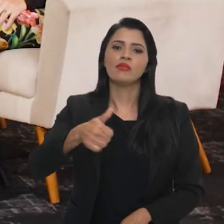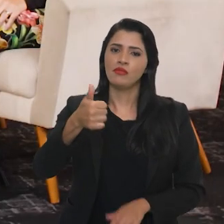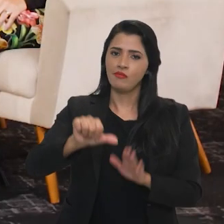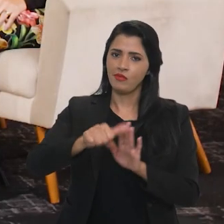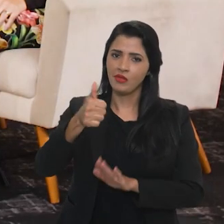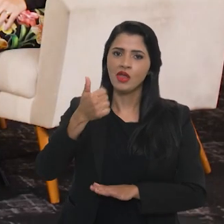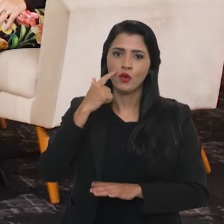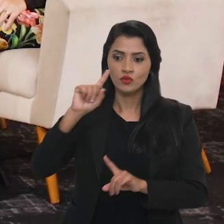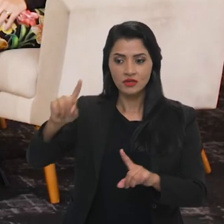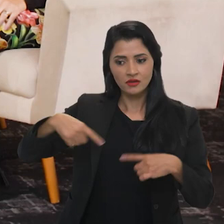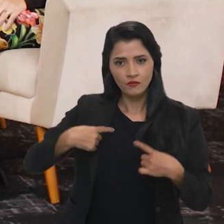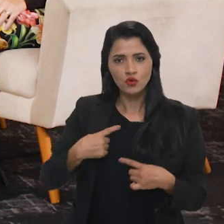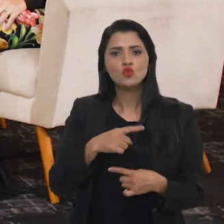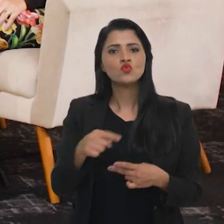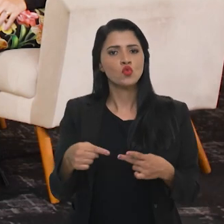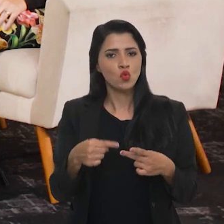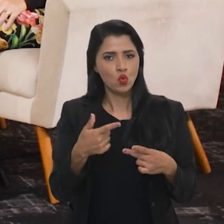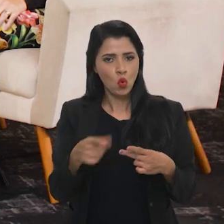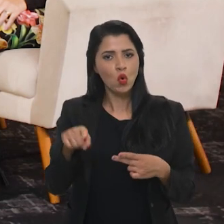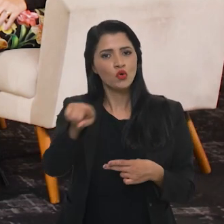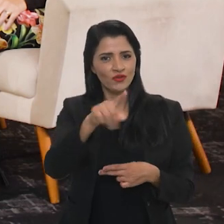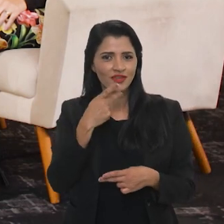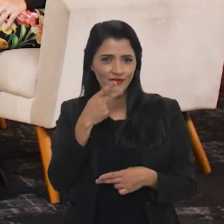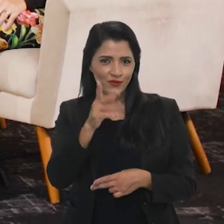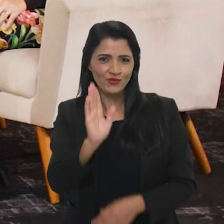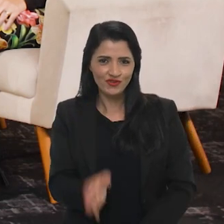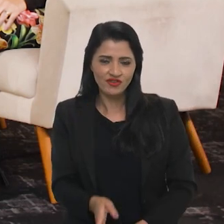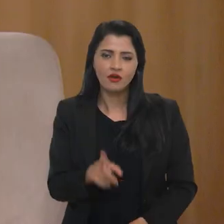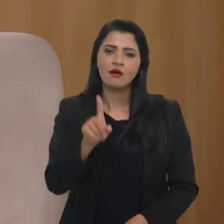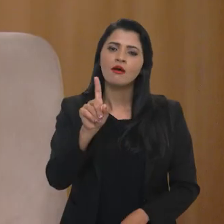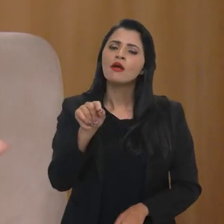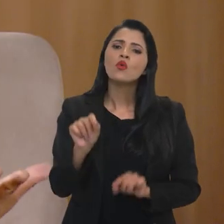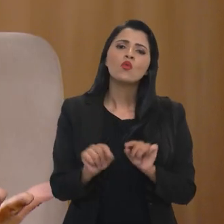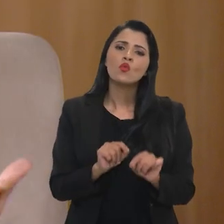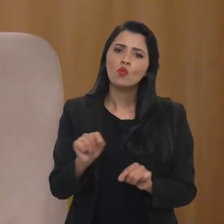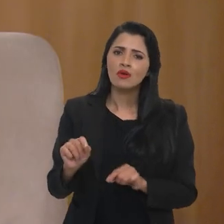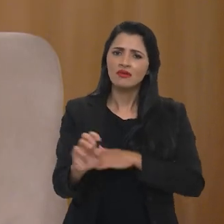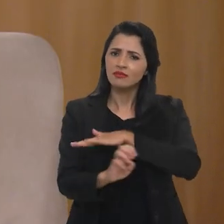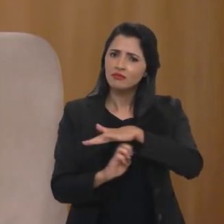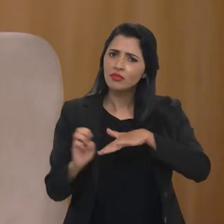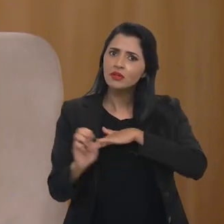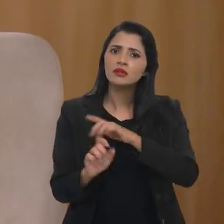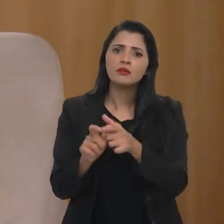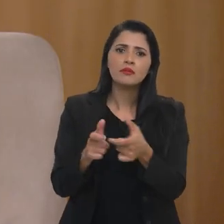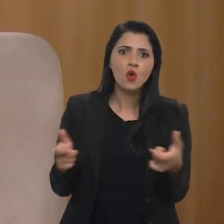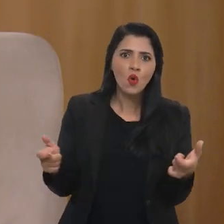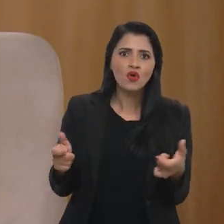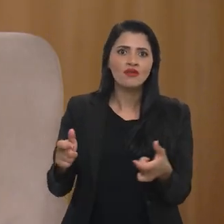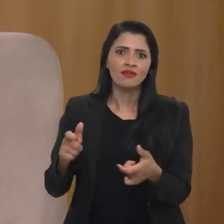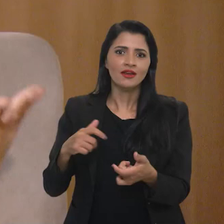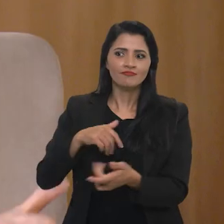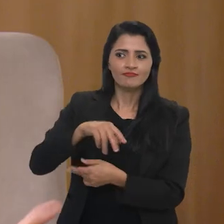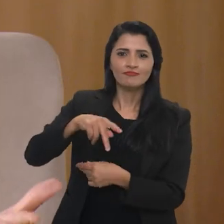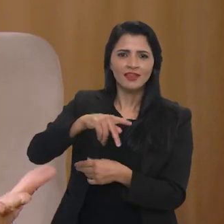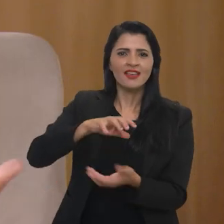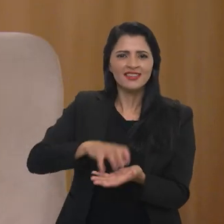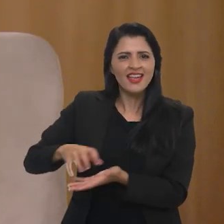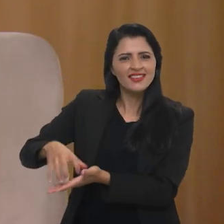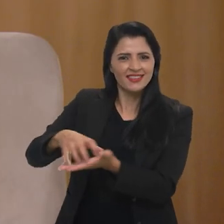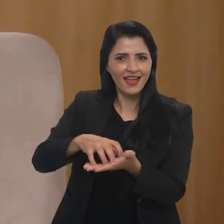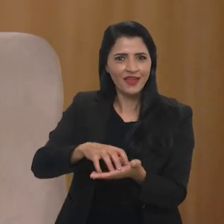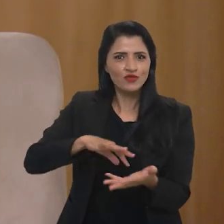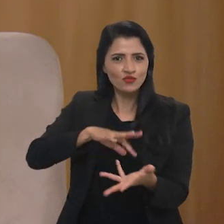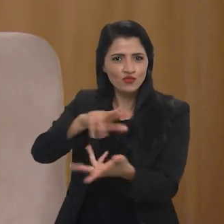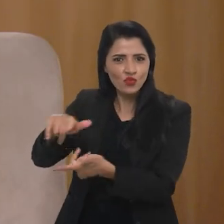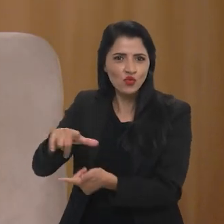olhar, é o primeiro grande desafio. Um outro desafio que vocês colocaram é a questão de, são empresas em geral transnacional. E